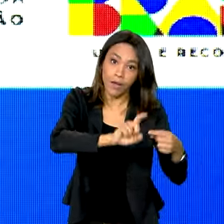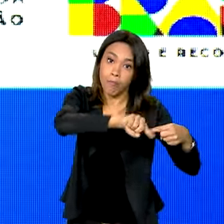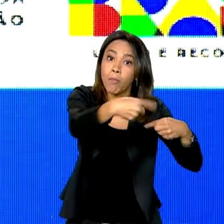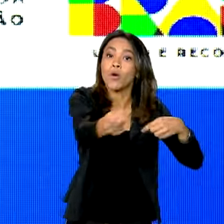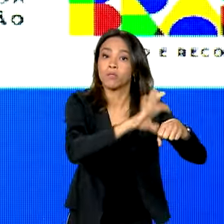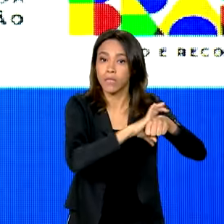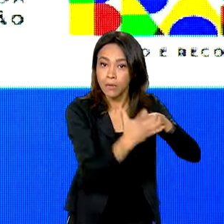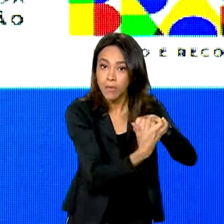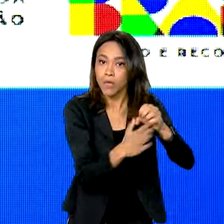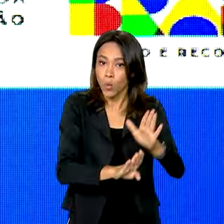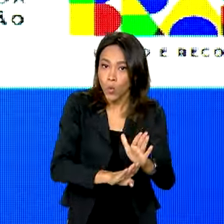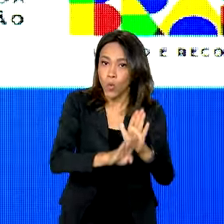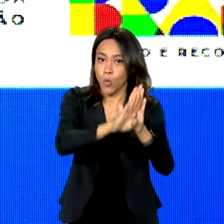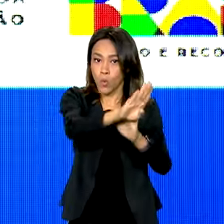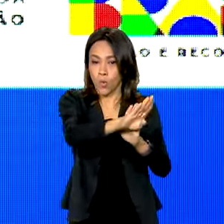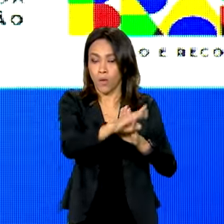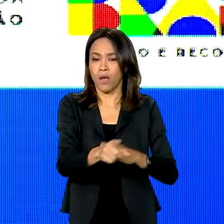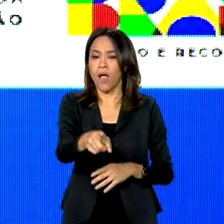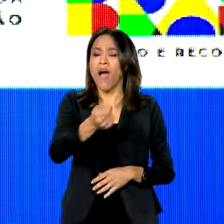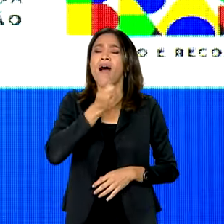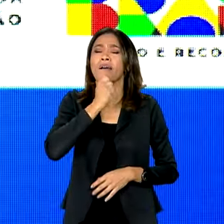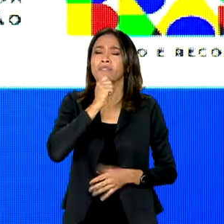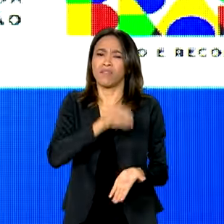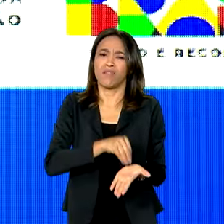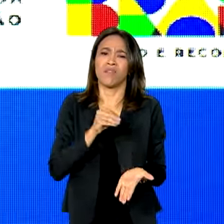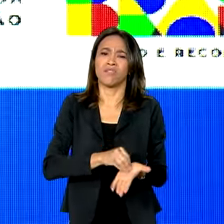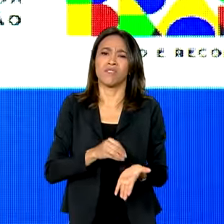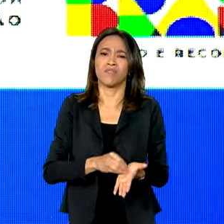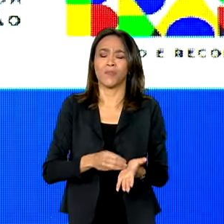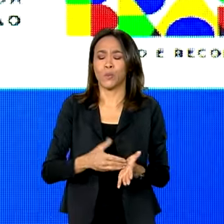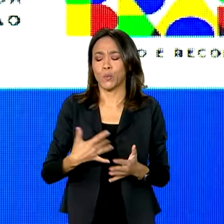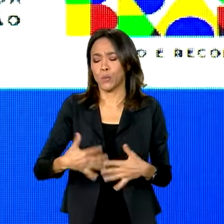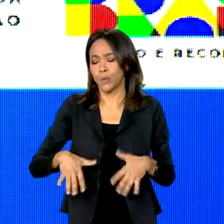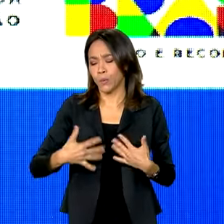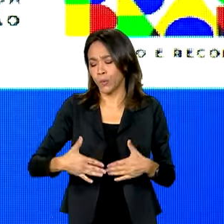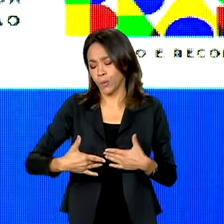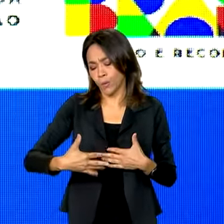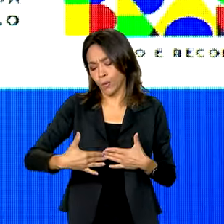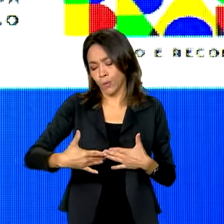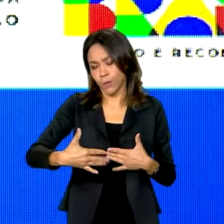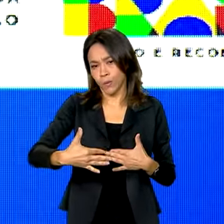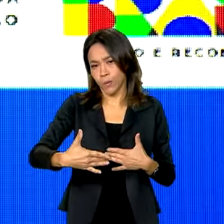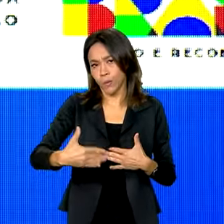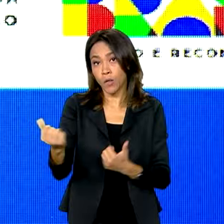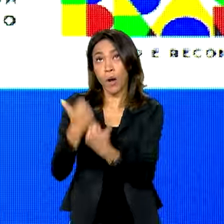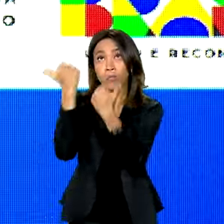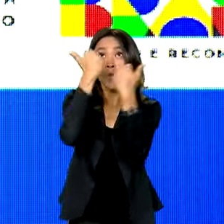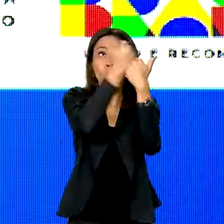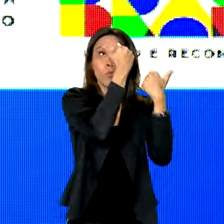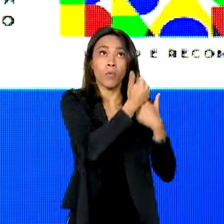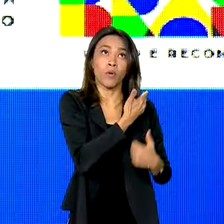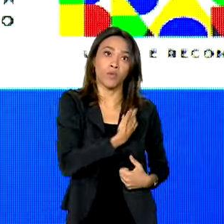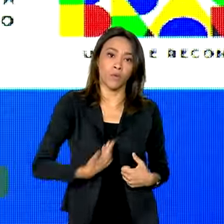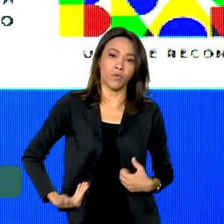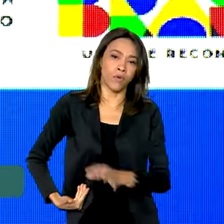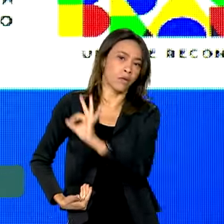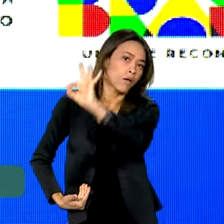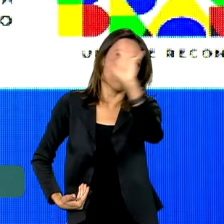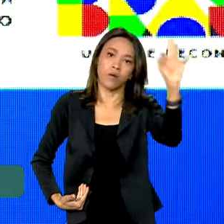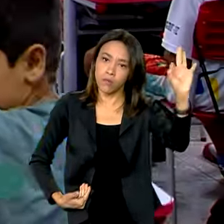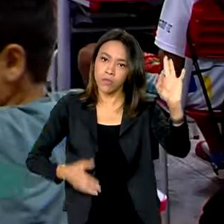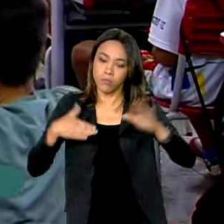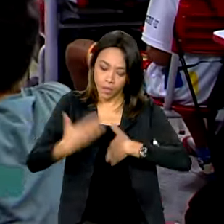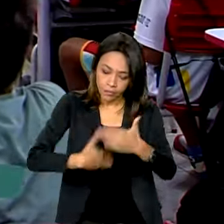Progredimos, por anos ainda temos um longo caminho a percorrer e o engajamento dos governadores é essencial nesse